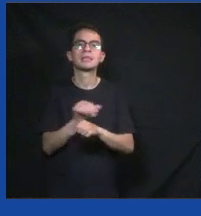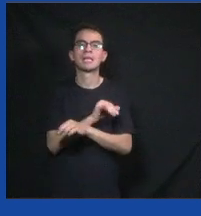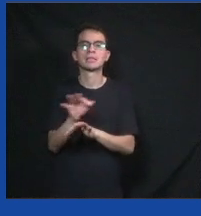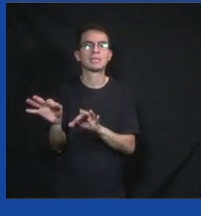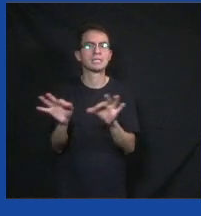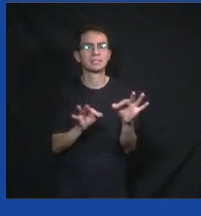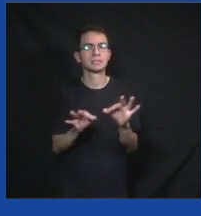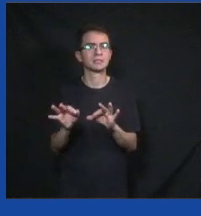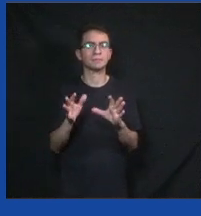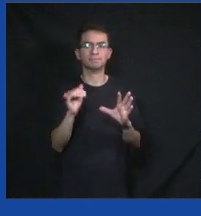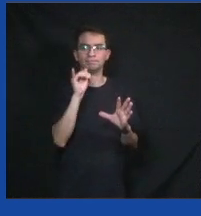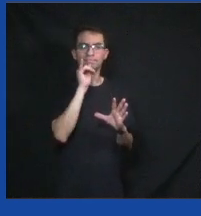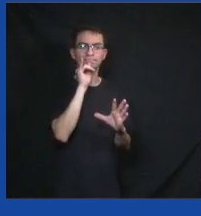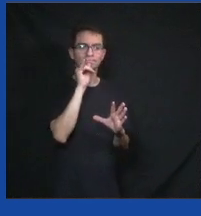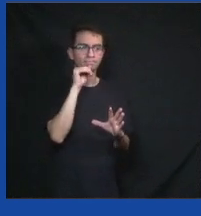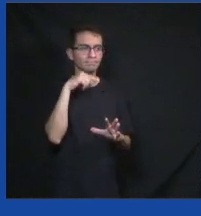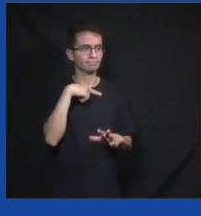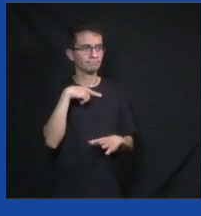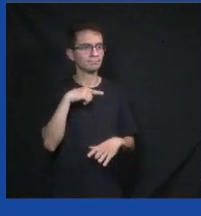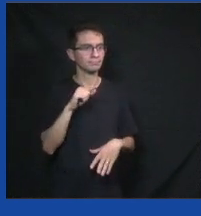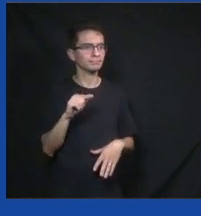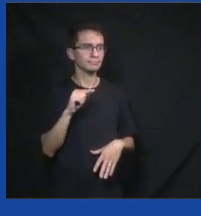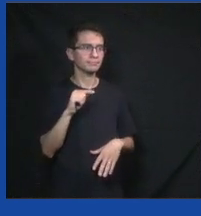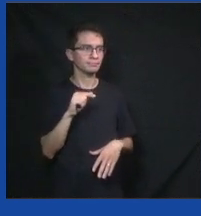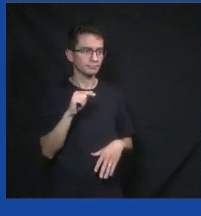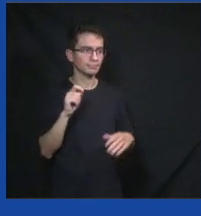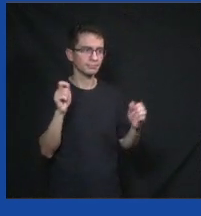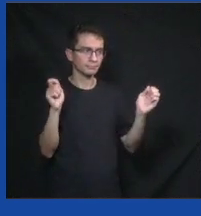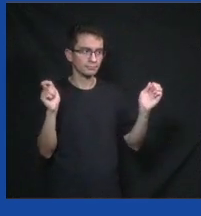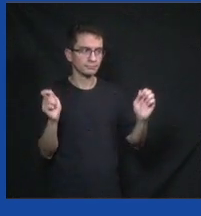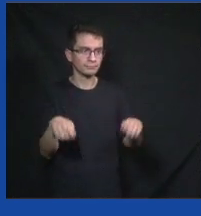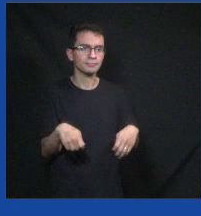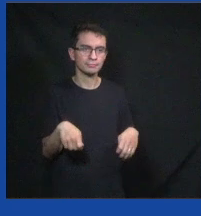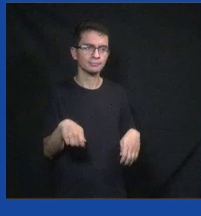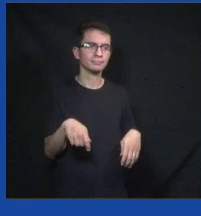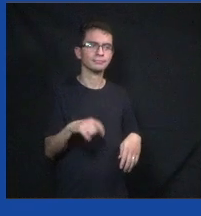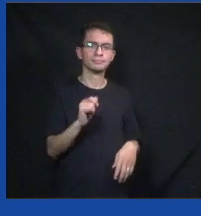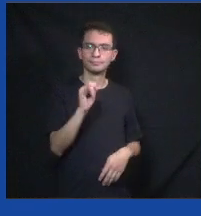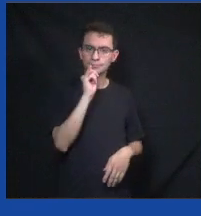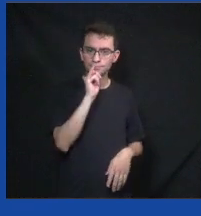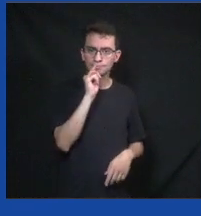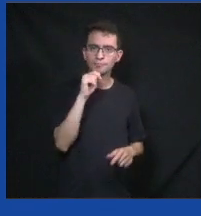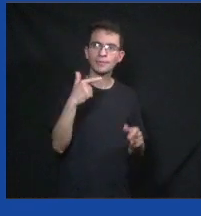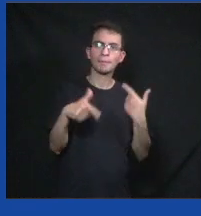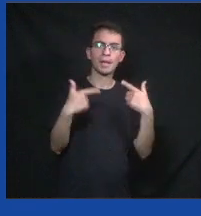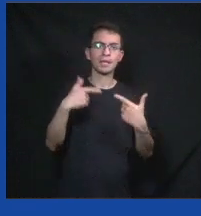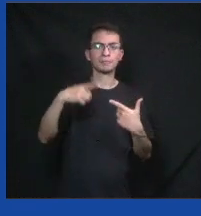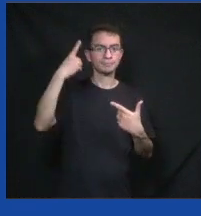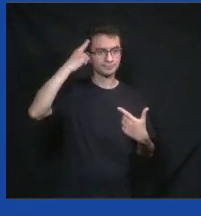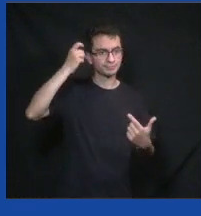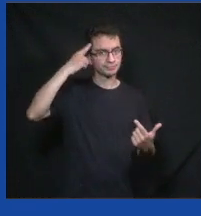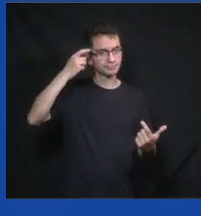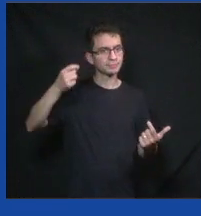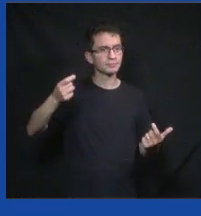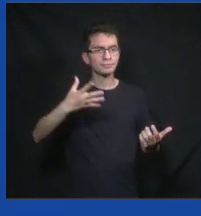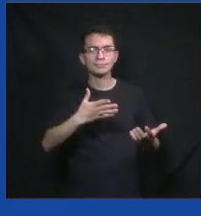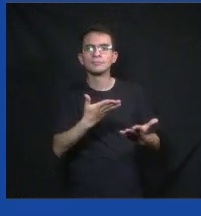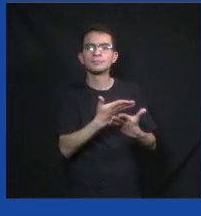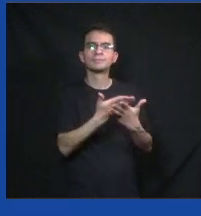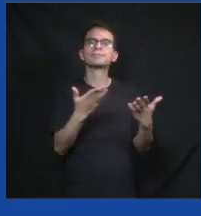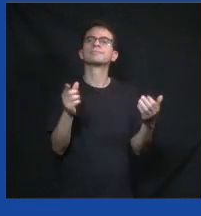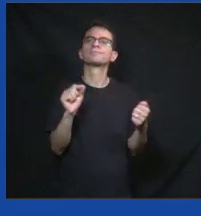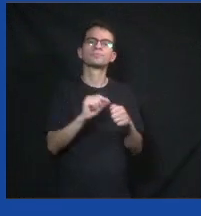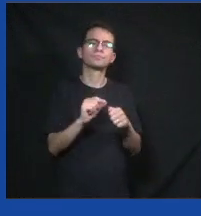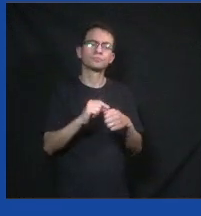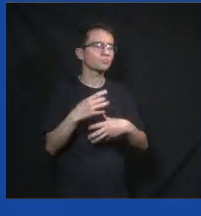que é uma organização que serve o setor que trabalha na melhoria da gestão pública e na inovação dentro da gestão pública, a gente faz isso com participação